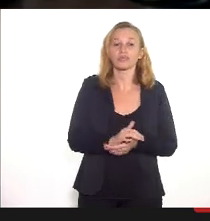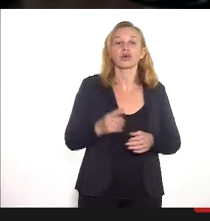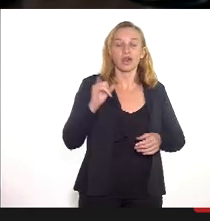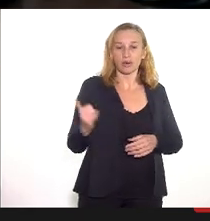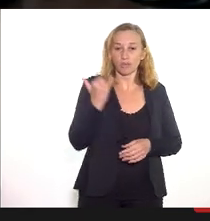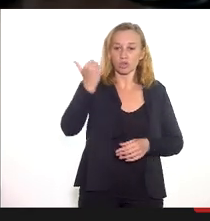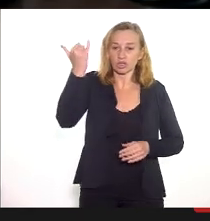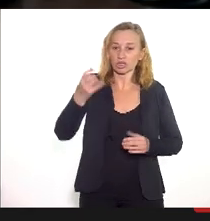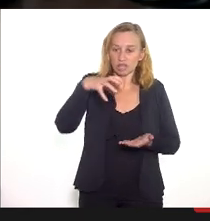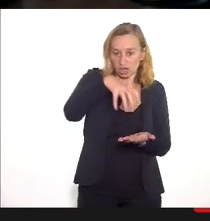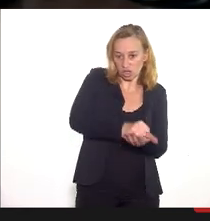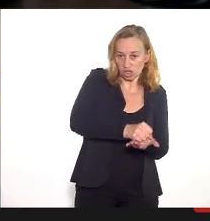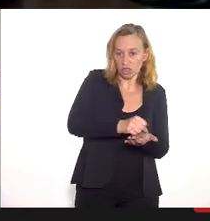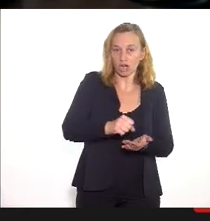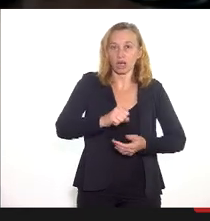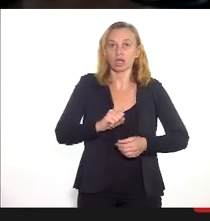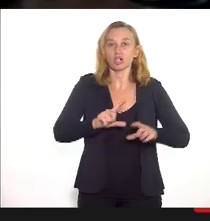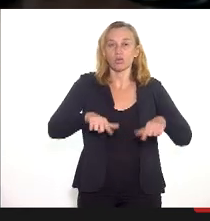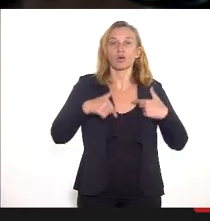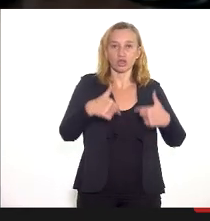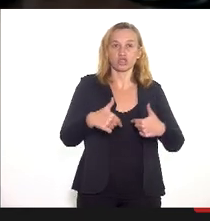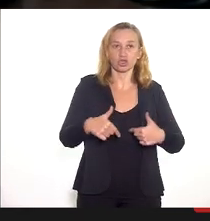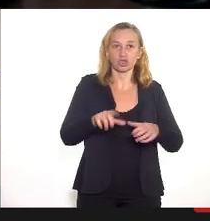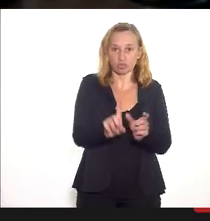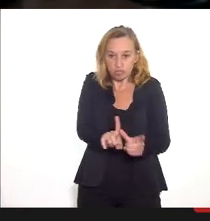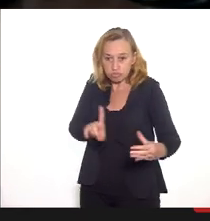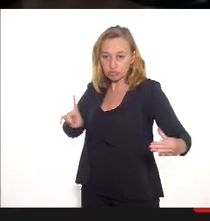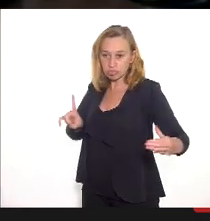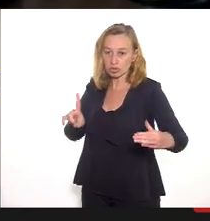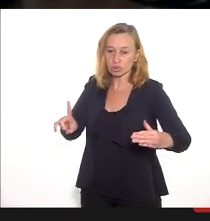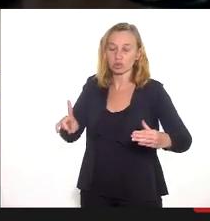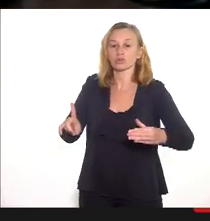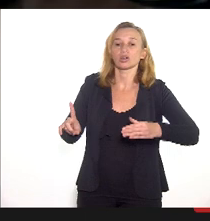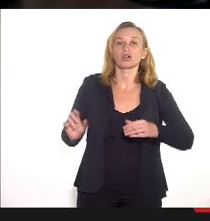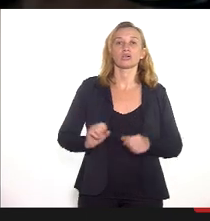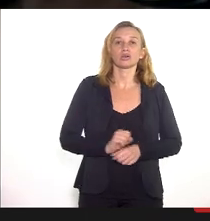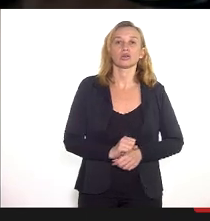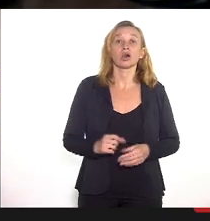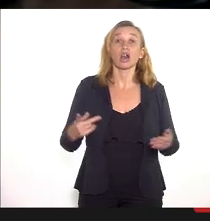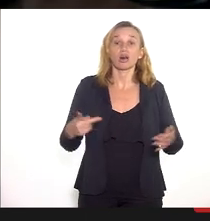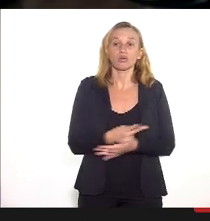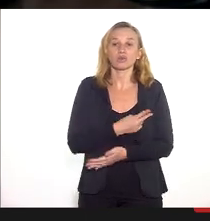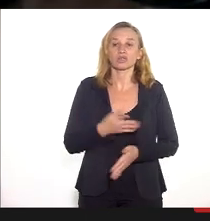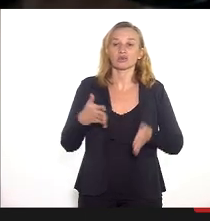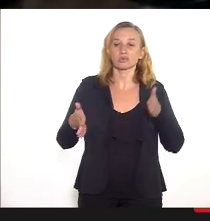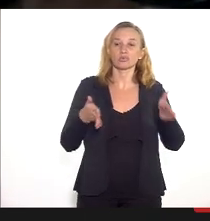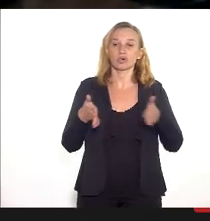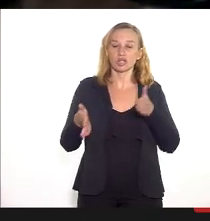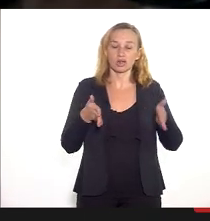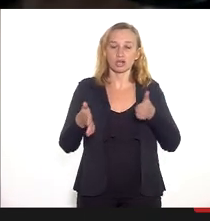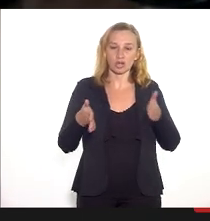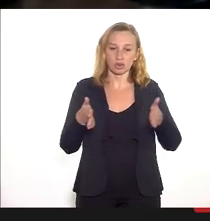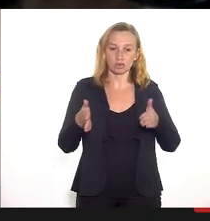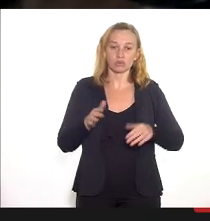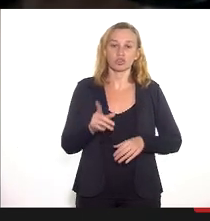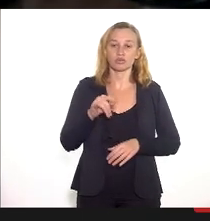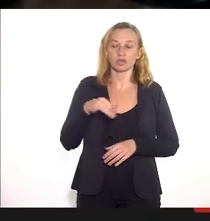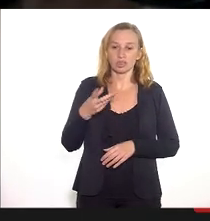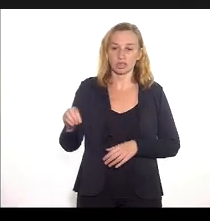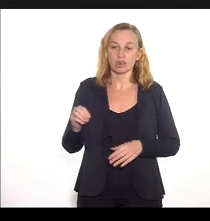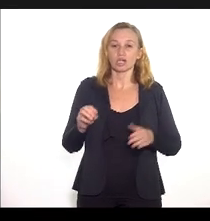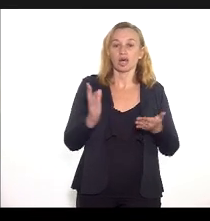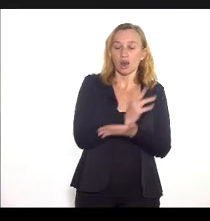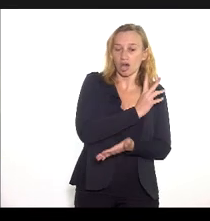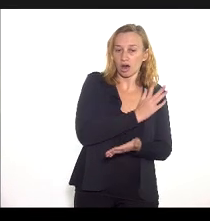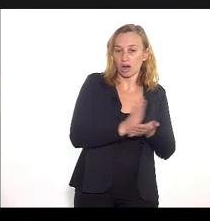importante registrar que em função das ações de distanciamento social ocorreu um espaçamento das dispensações, algumas